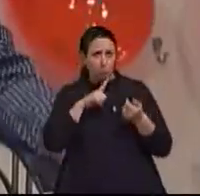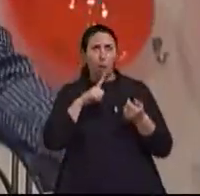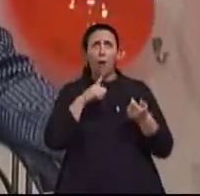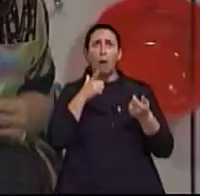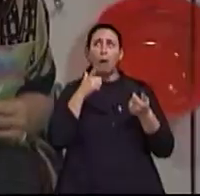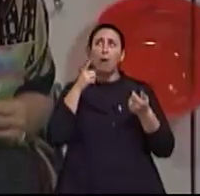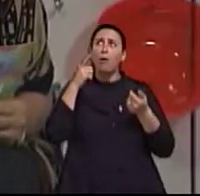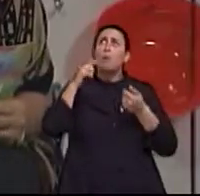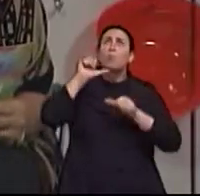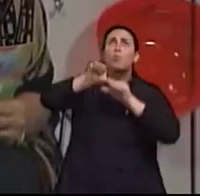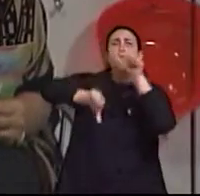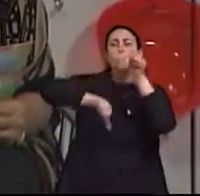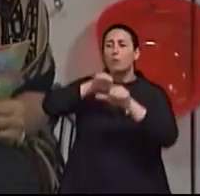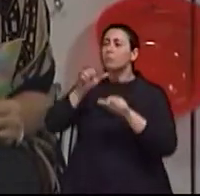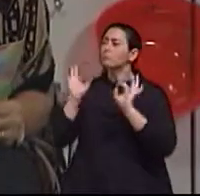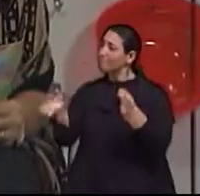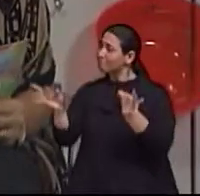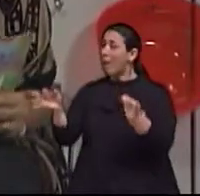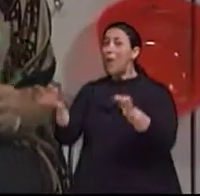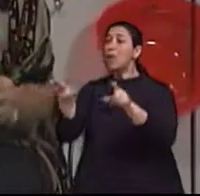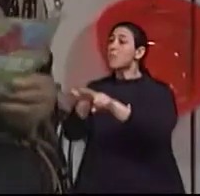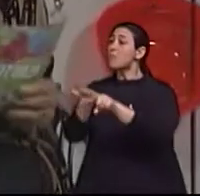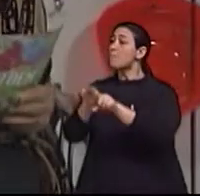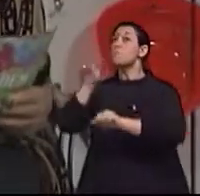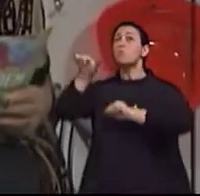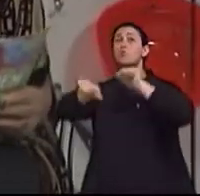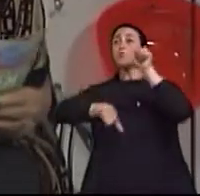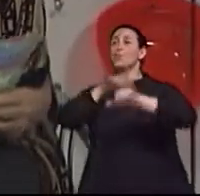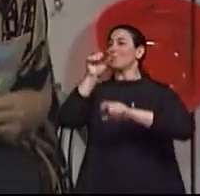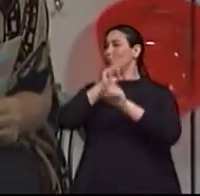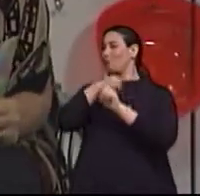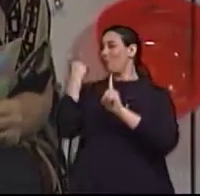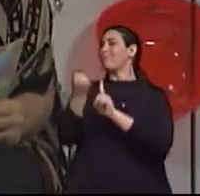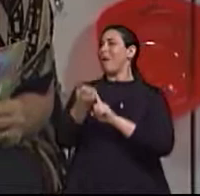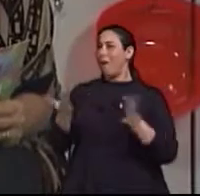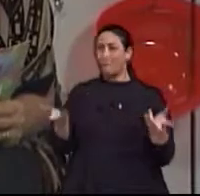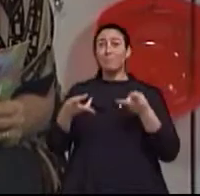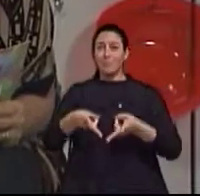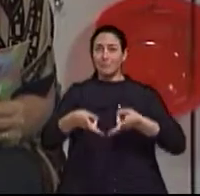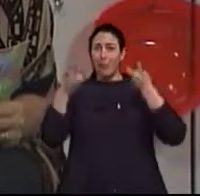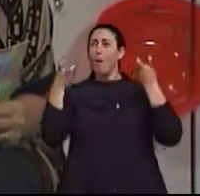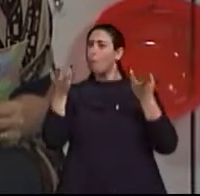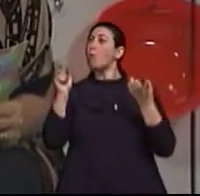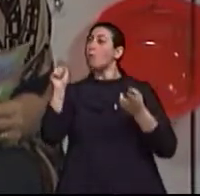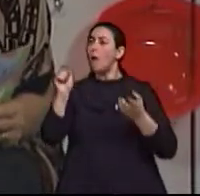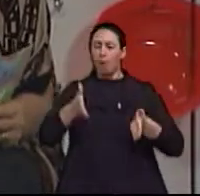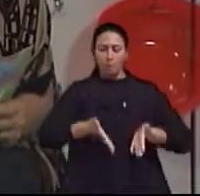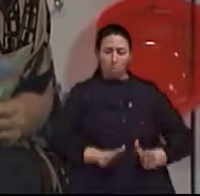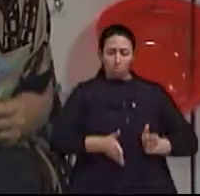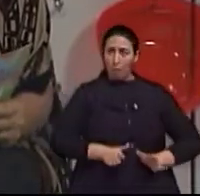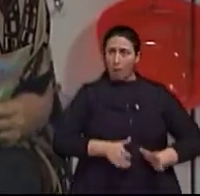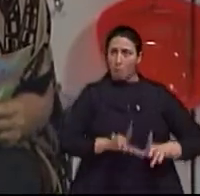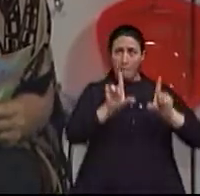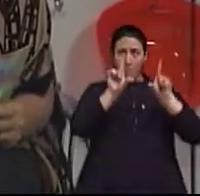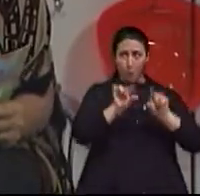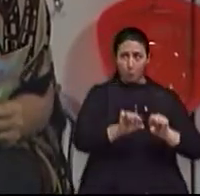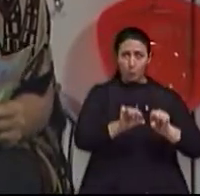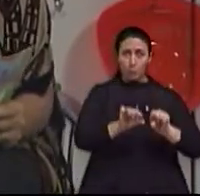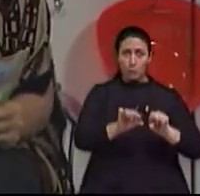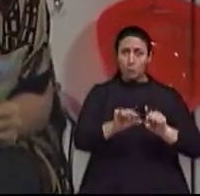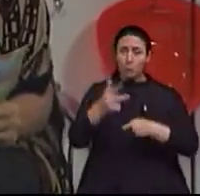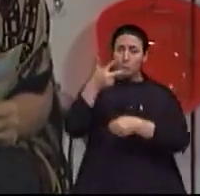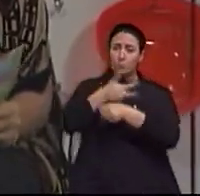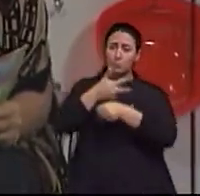porque a sociedade está se modificando, né? A gente sabe que a pirâmide está se invertendo. Estão nascendo menos crianças e estão morrendo menos